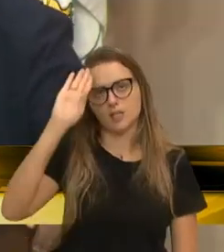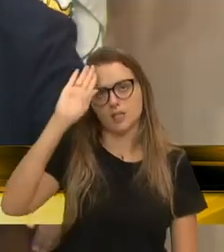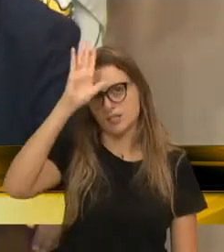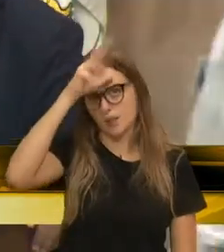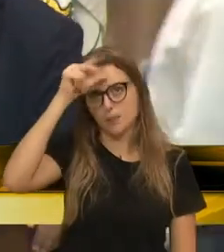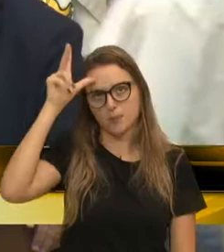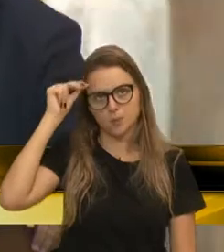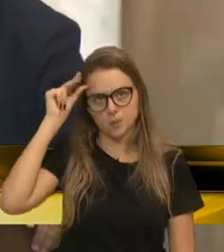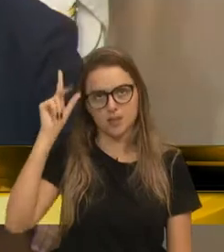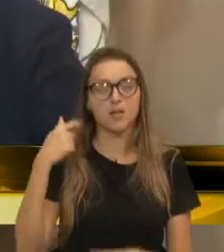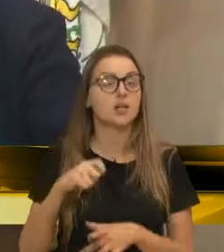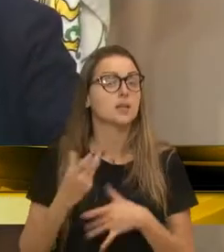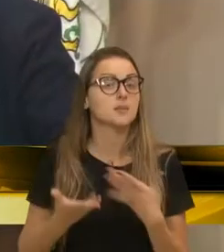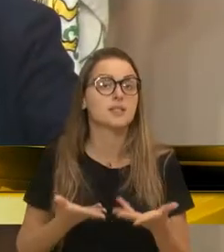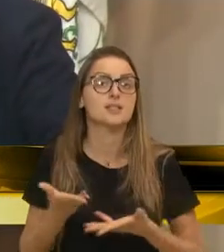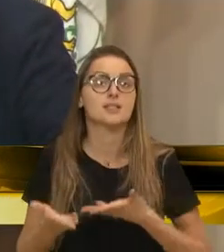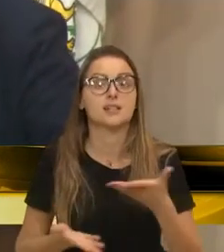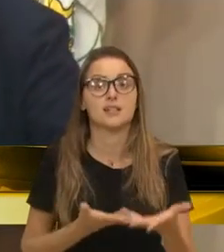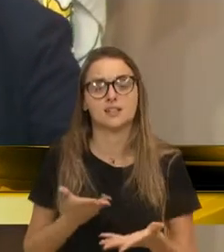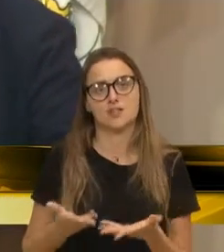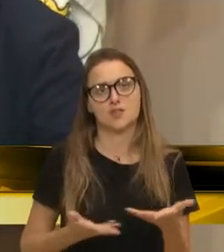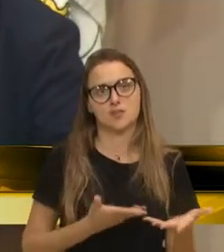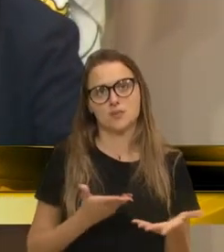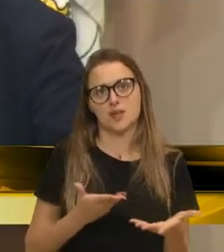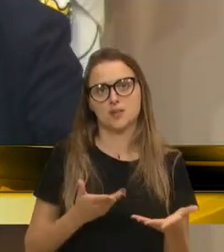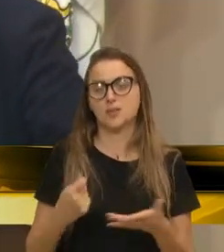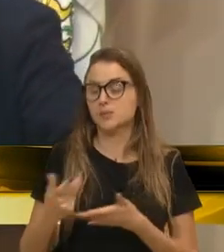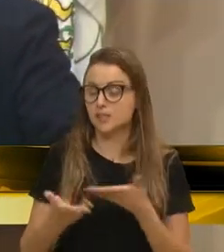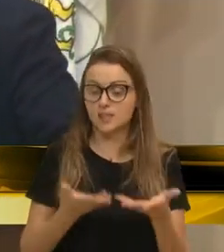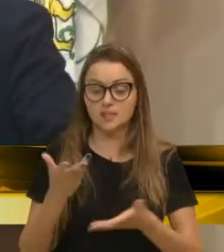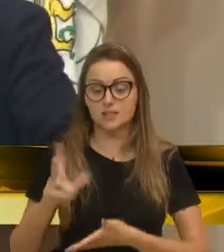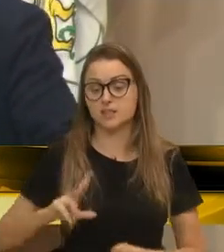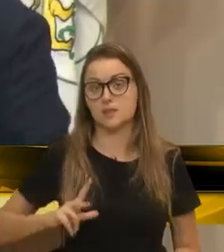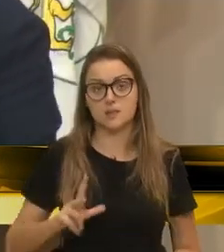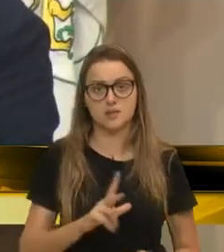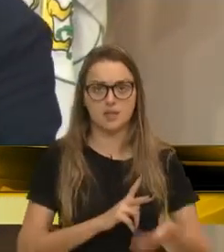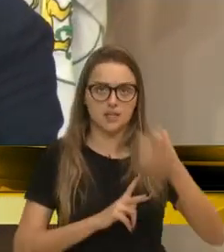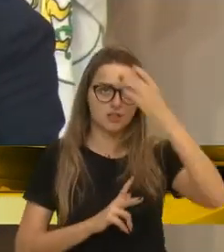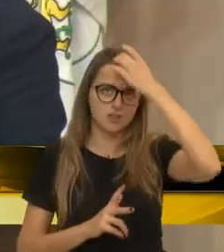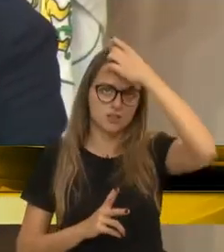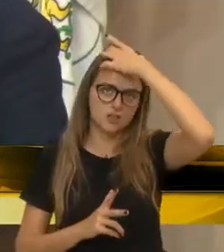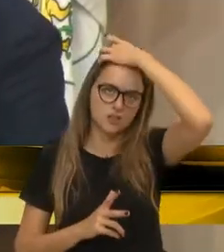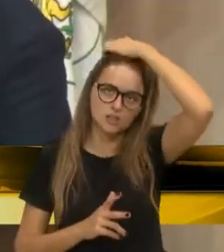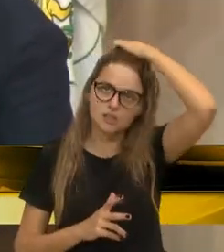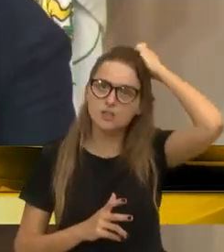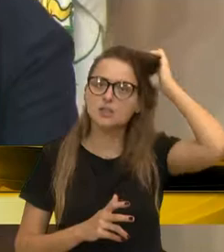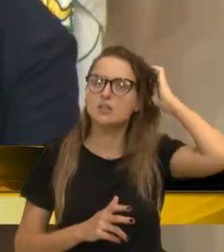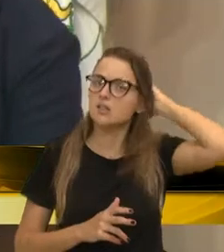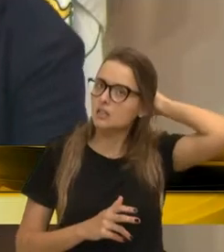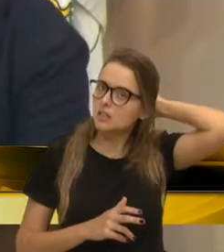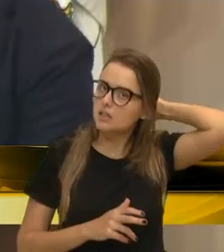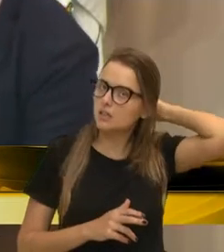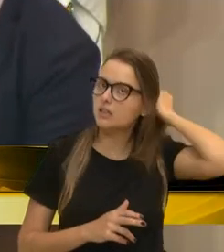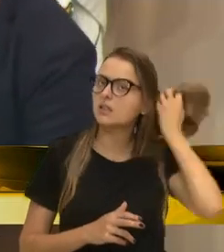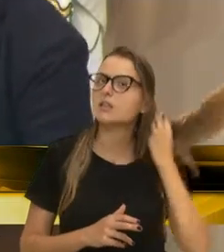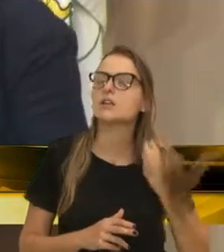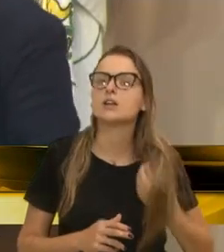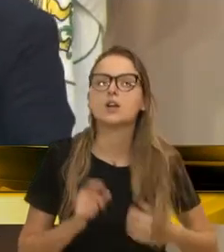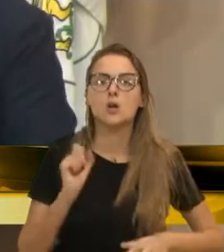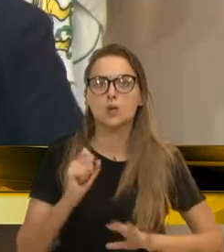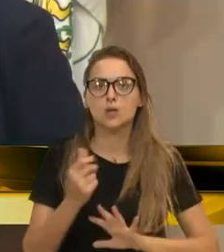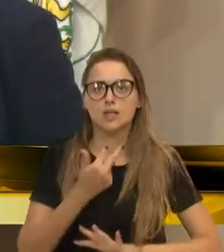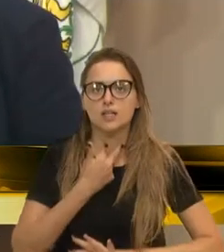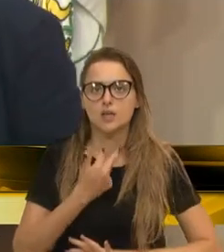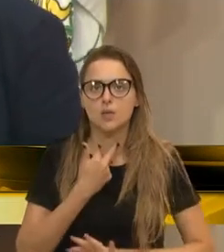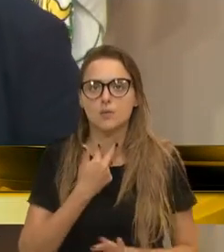O que precisa é de atendimento lá. Precisa é de atendimento lá. O que não dá para atender é dessa forma. O que não dá para